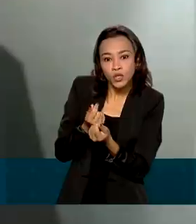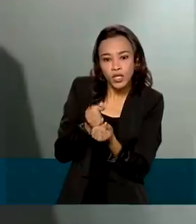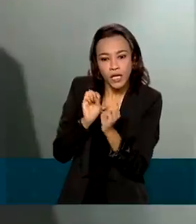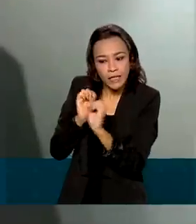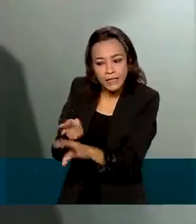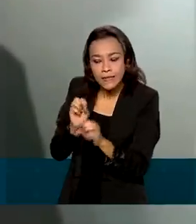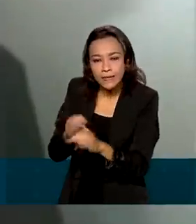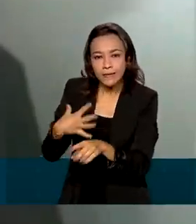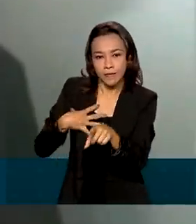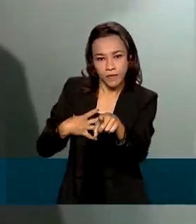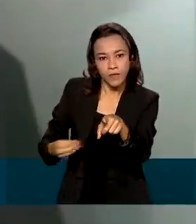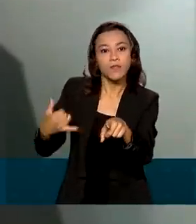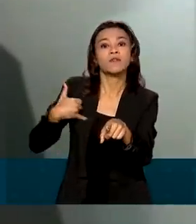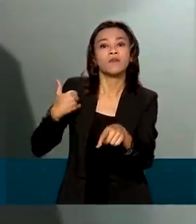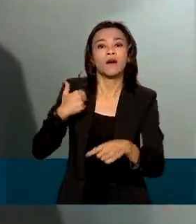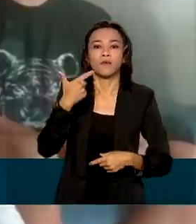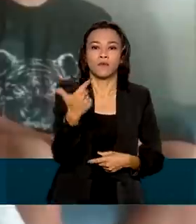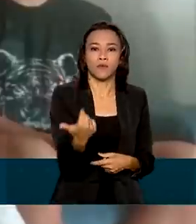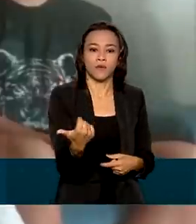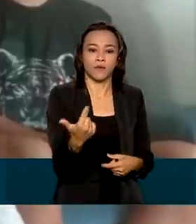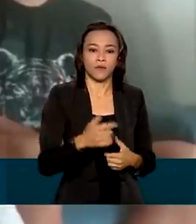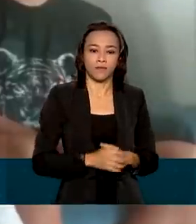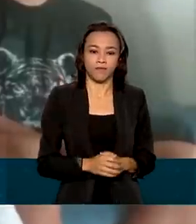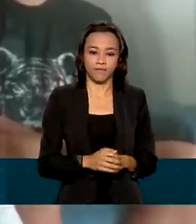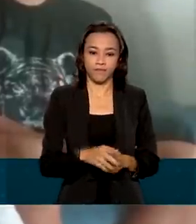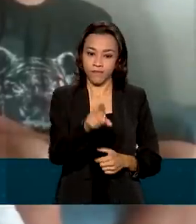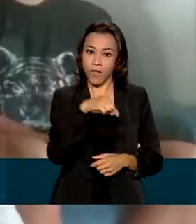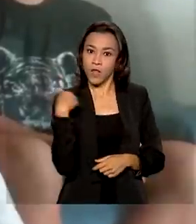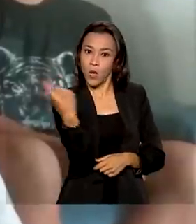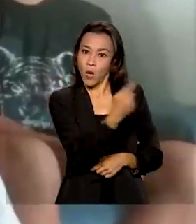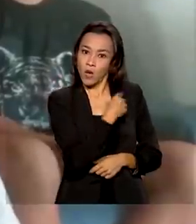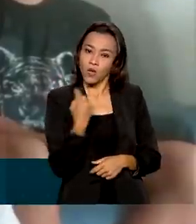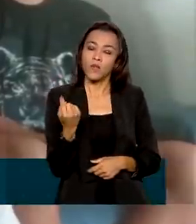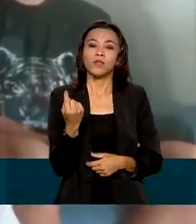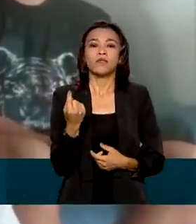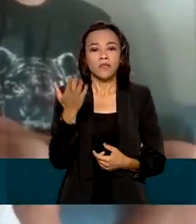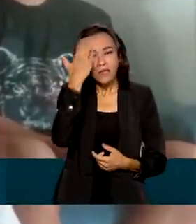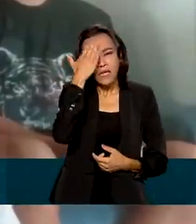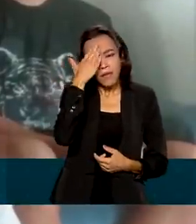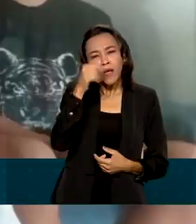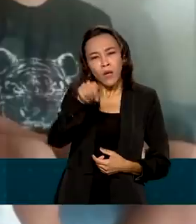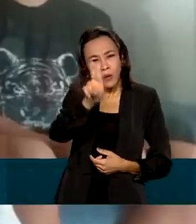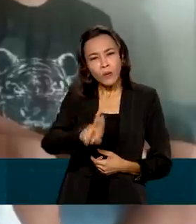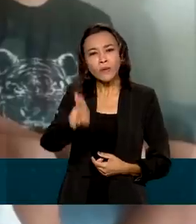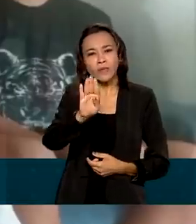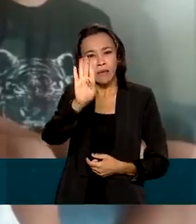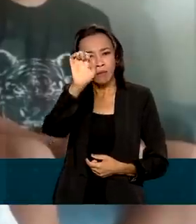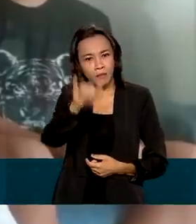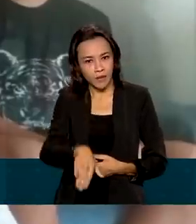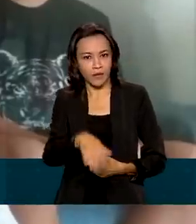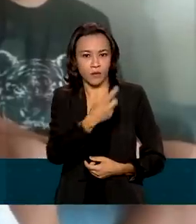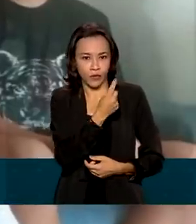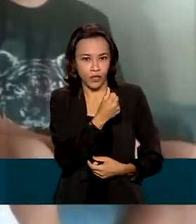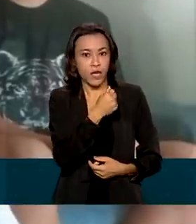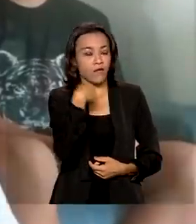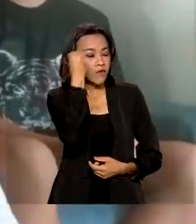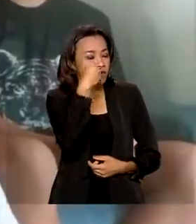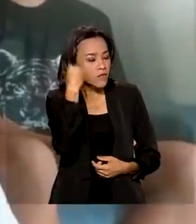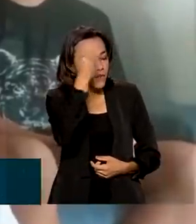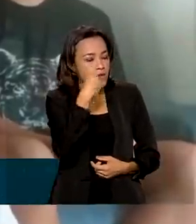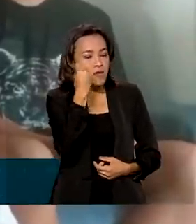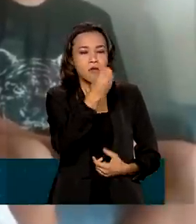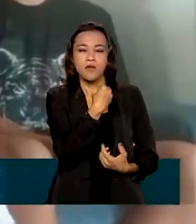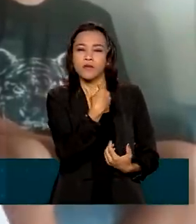filho Arthur, de 12 anos. A nossa educação financeira dada aos filhos foi conforme a nossa experiência de vida,